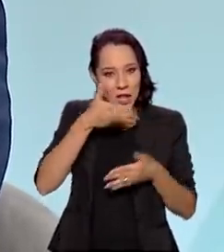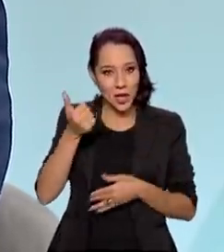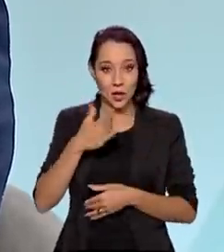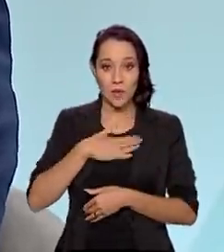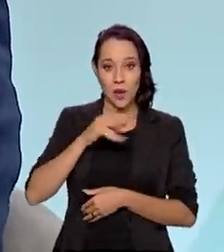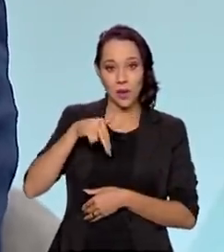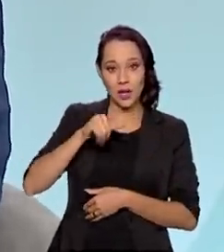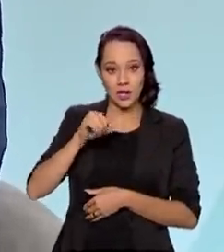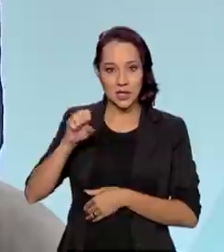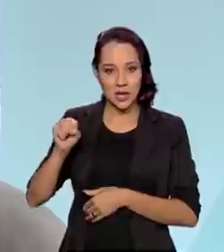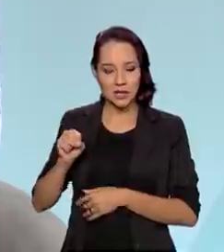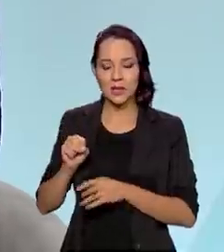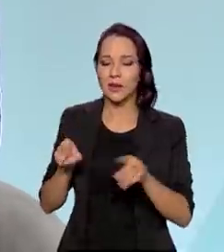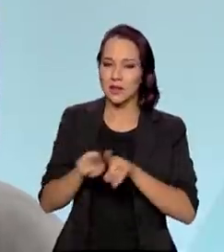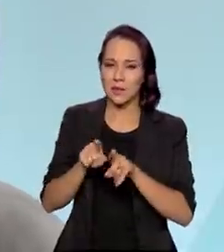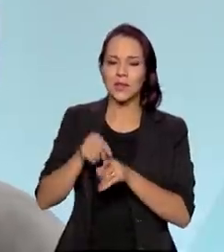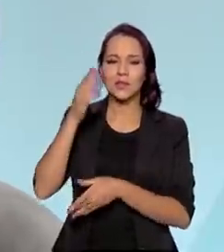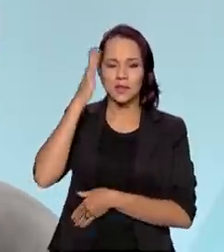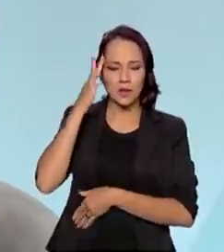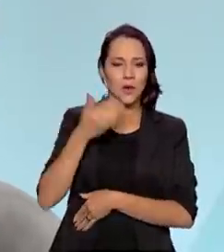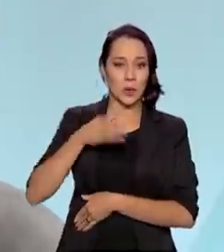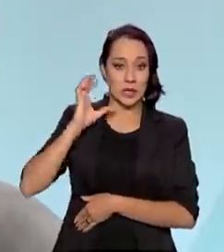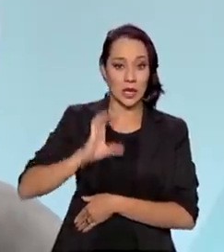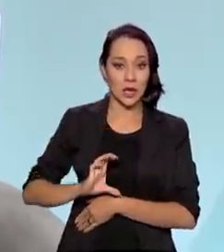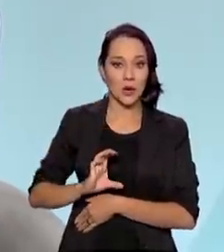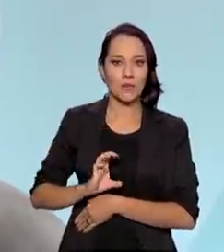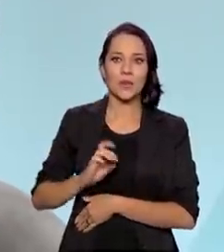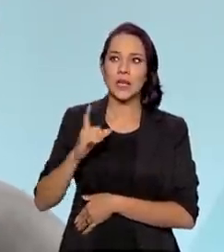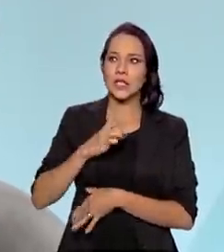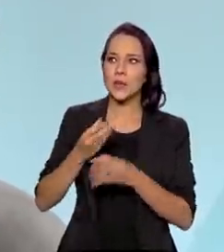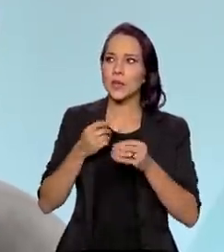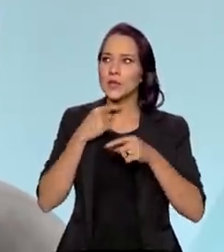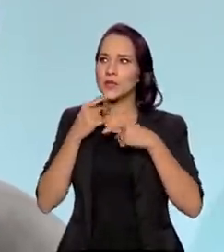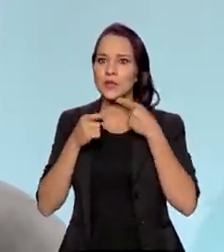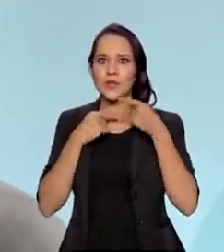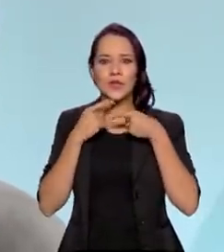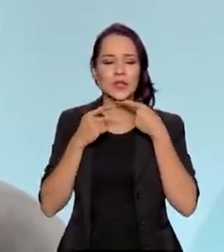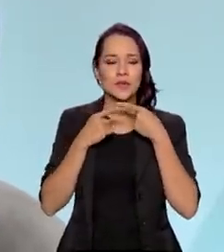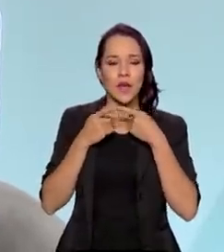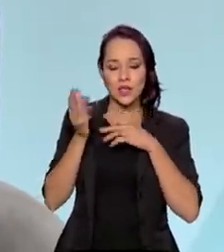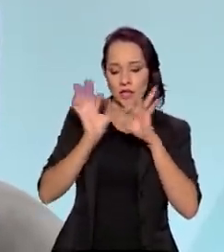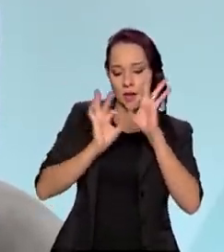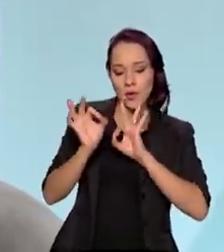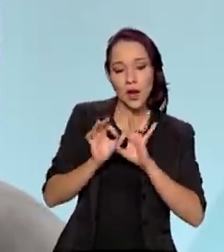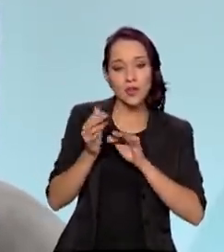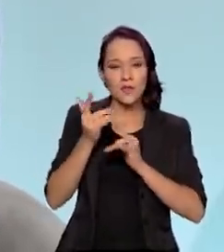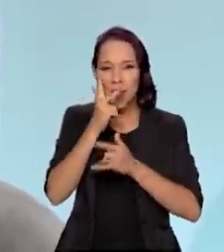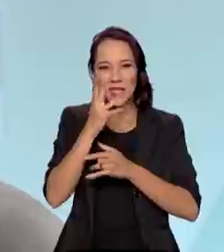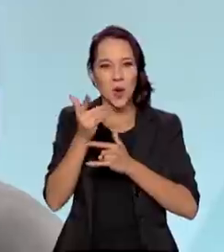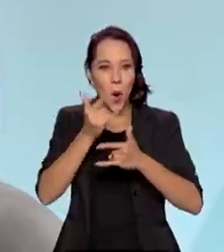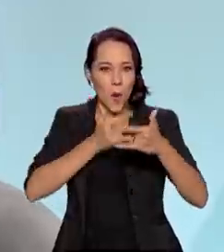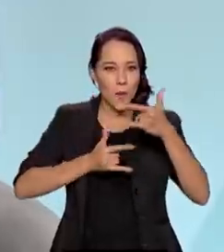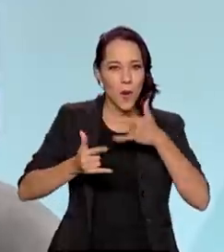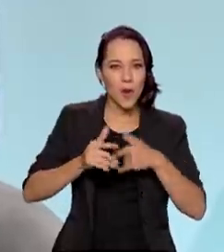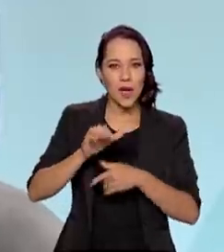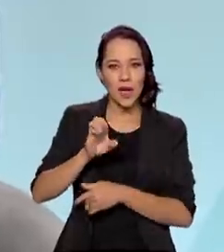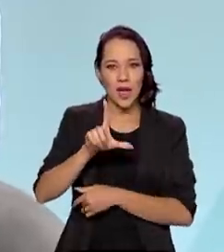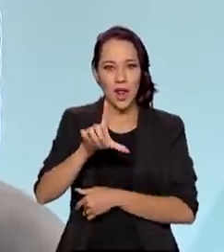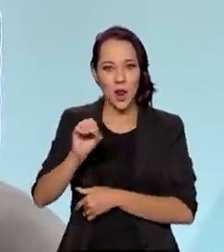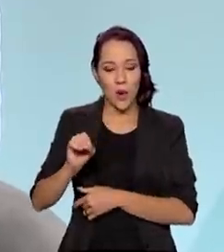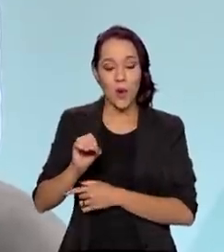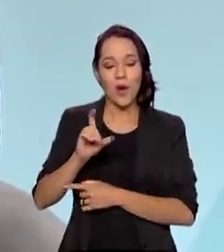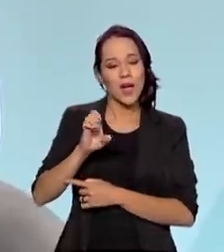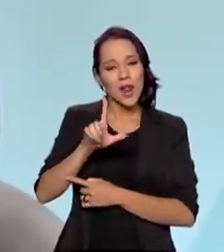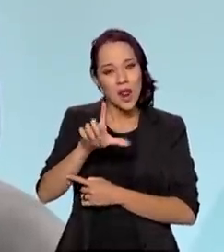meu INSS, a gente sabia que o cidadão tinha muitas dúvidas, desenvolvemos um robô, que é a nossa Elô. A